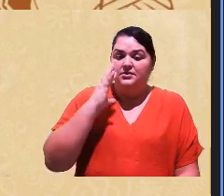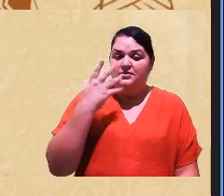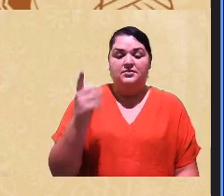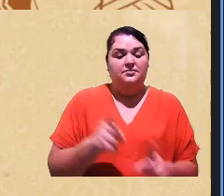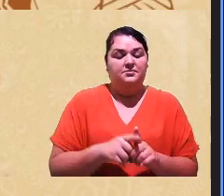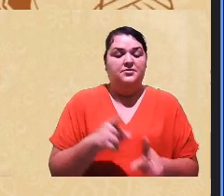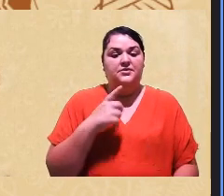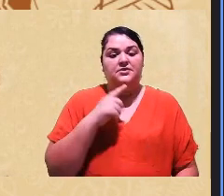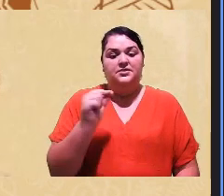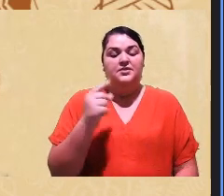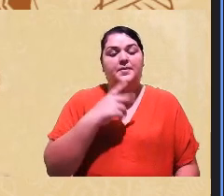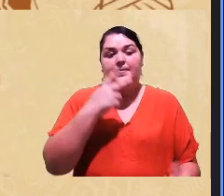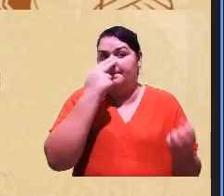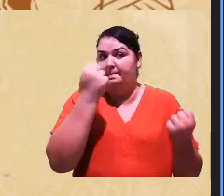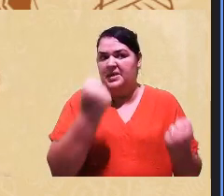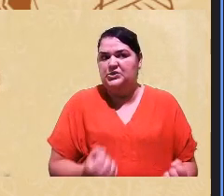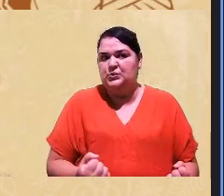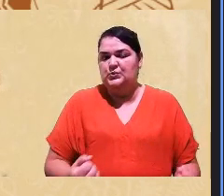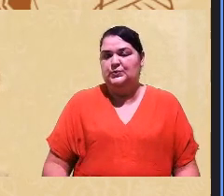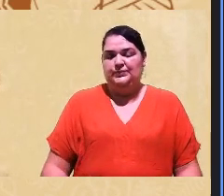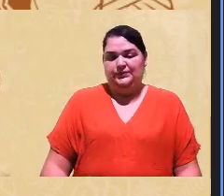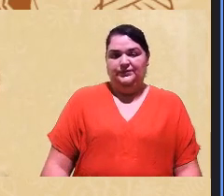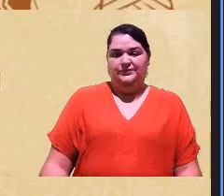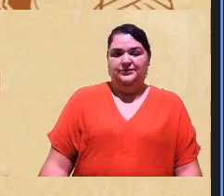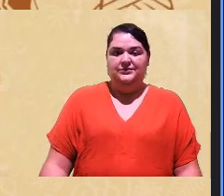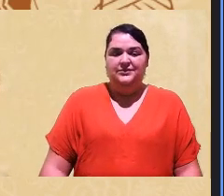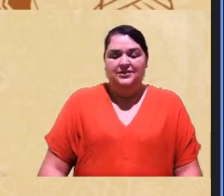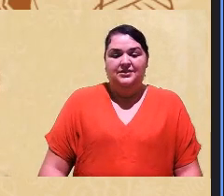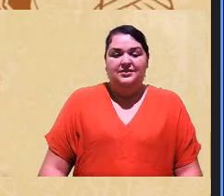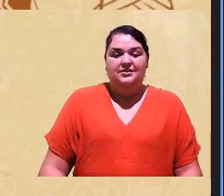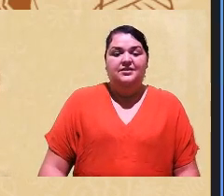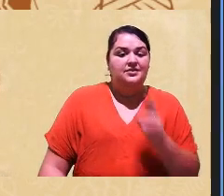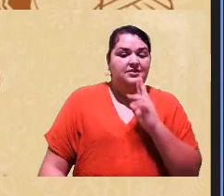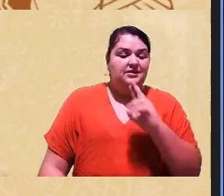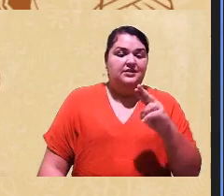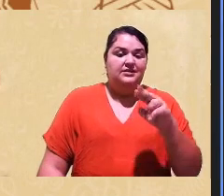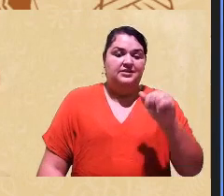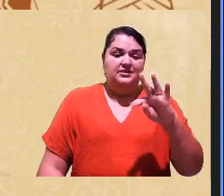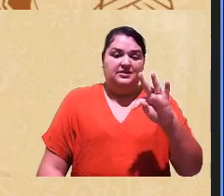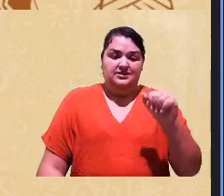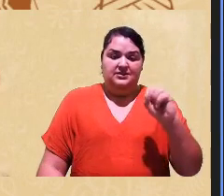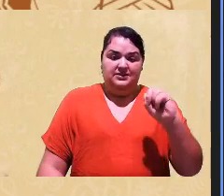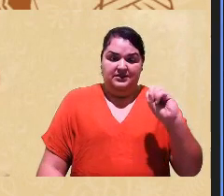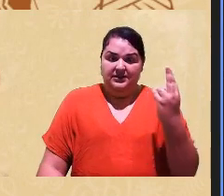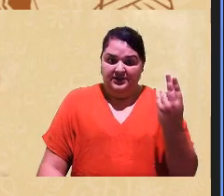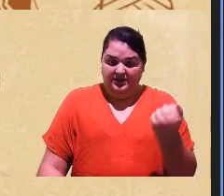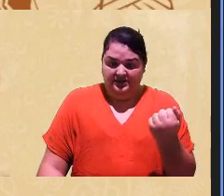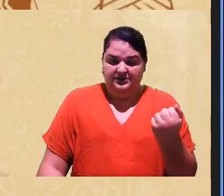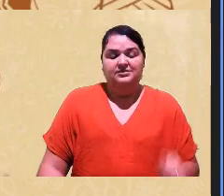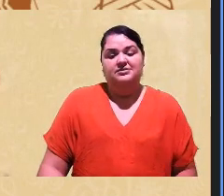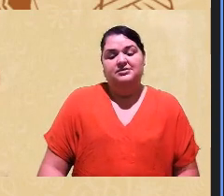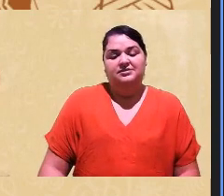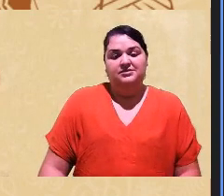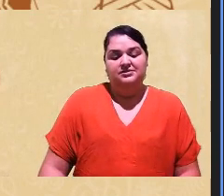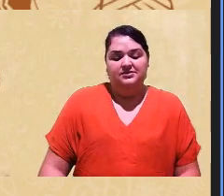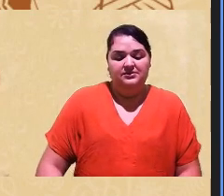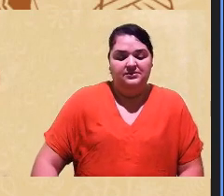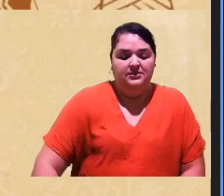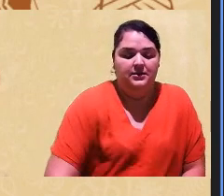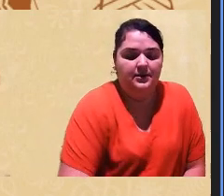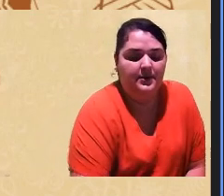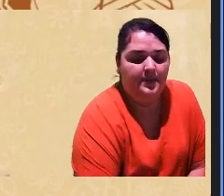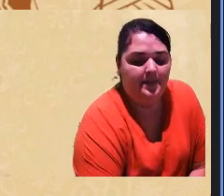peso e respondendo a Natasha essa questão a gente